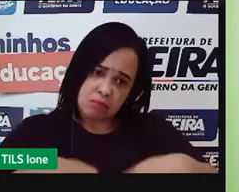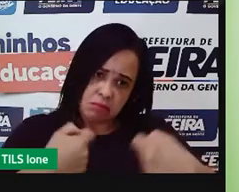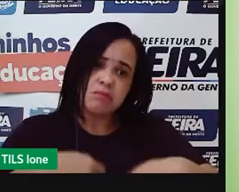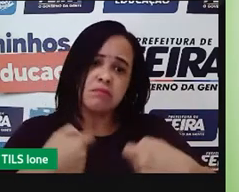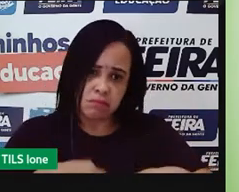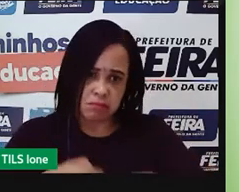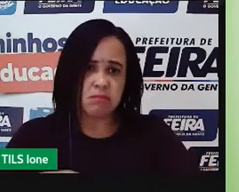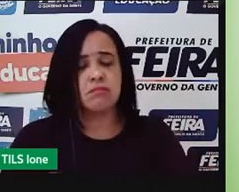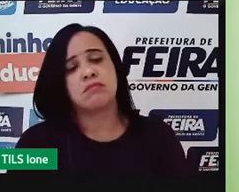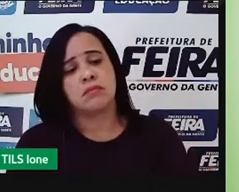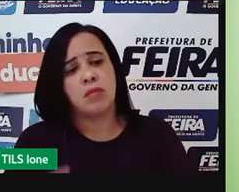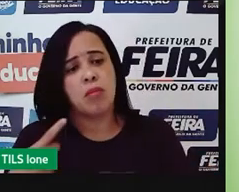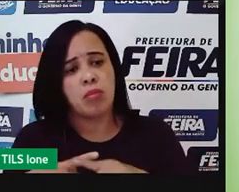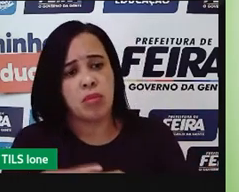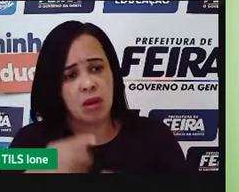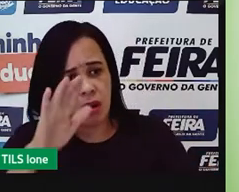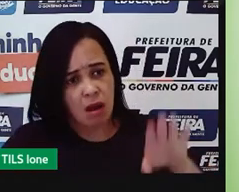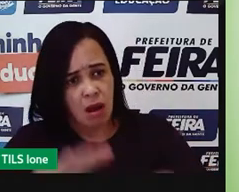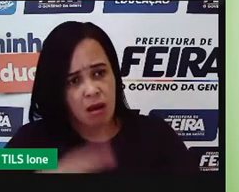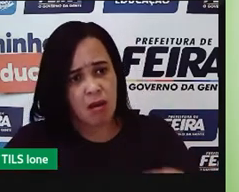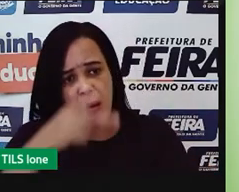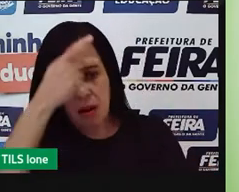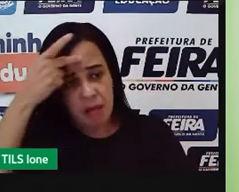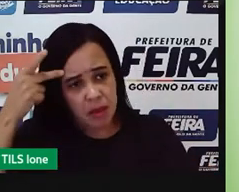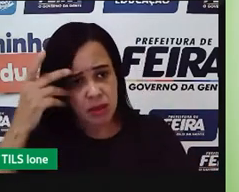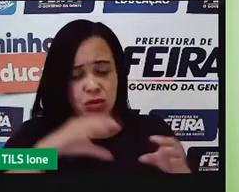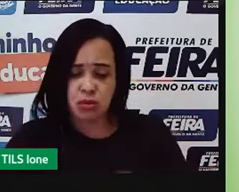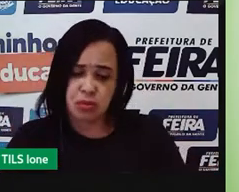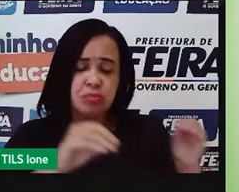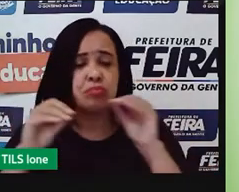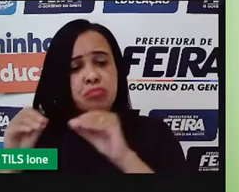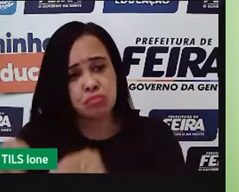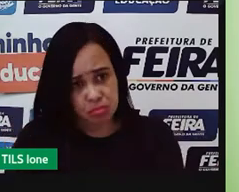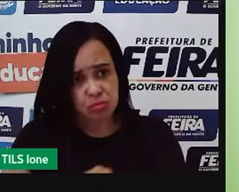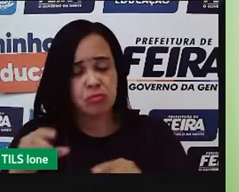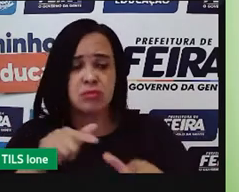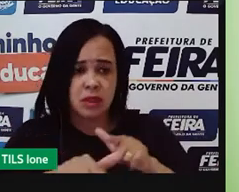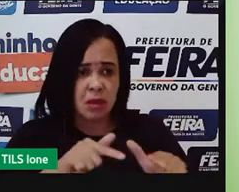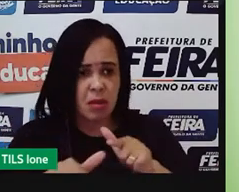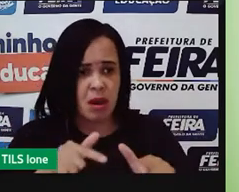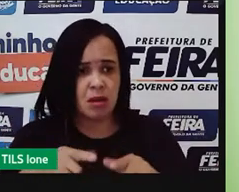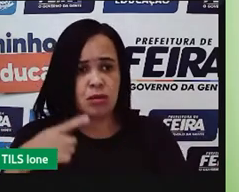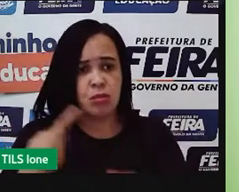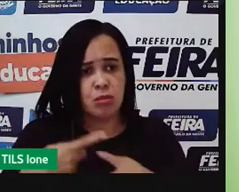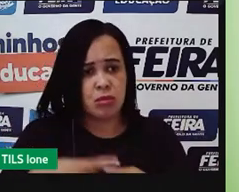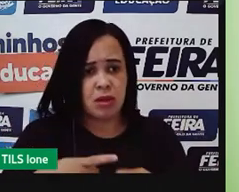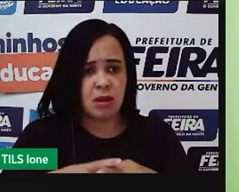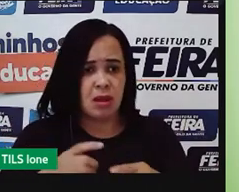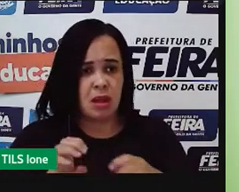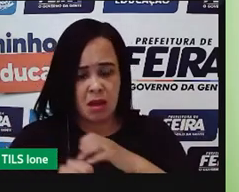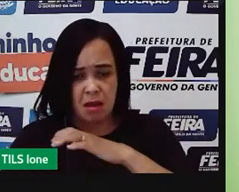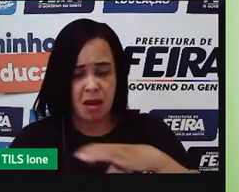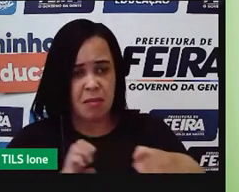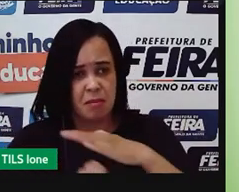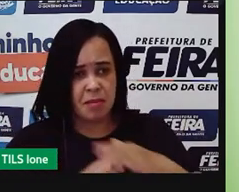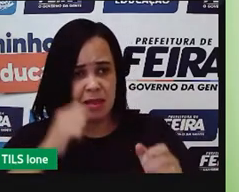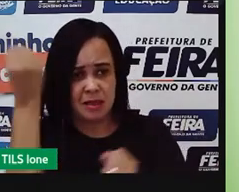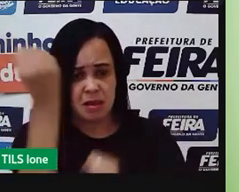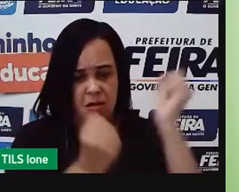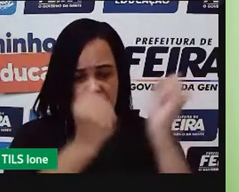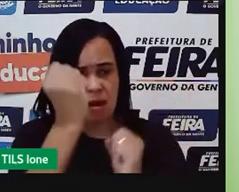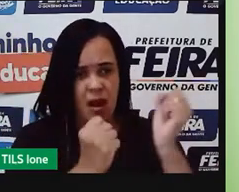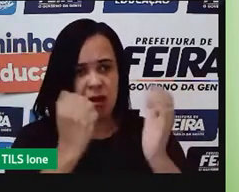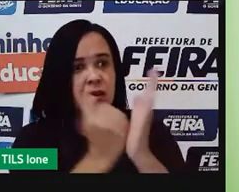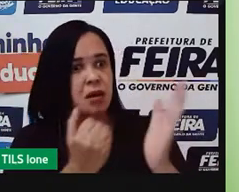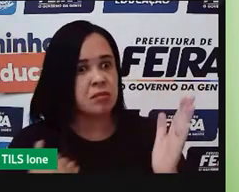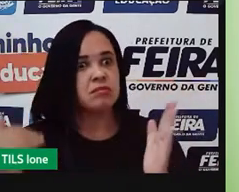ele vai buscar outras possibilidades lá no centro da cidade. Então, você já observa aqui, né, nesse desenhozinho, que tem todo o espaço